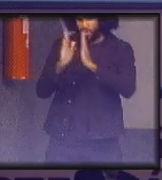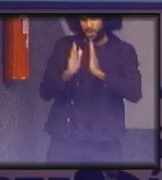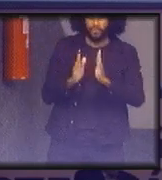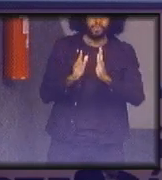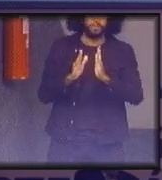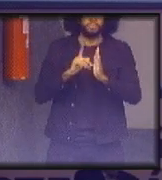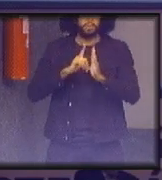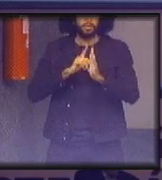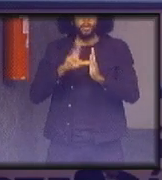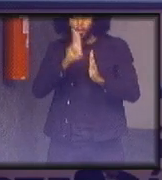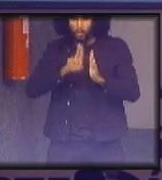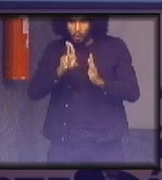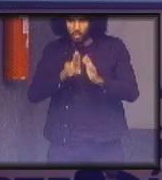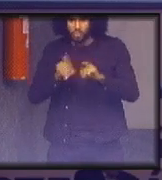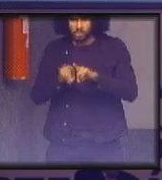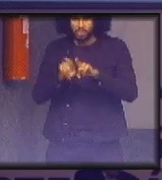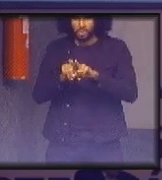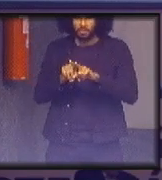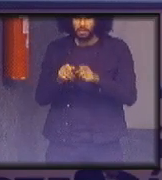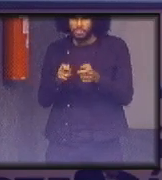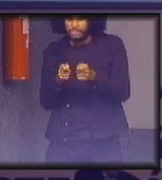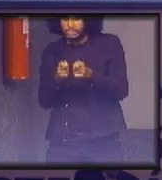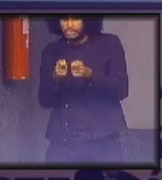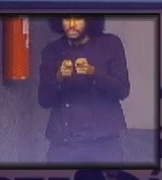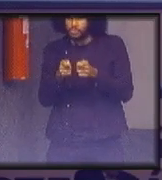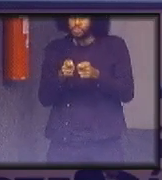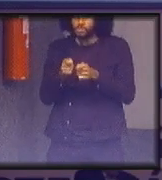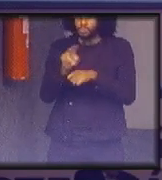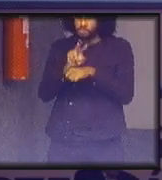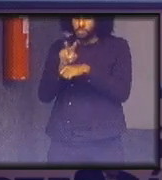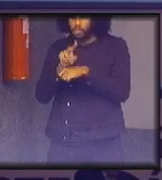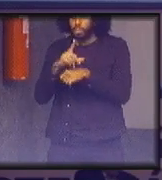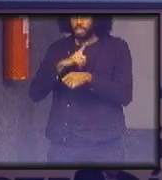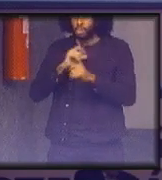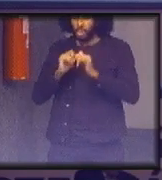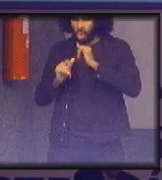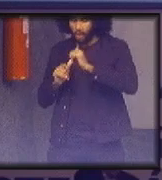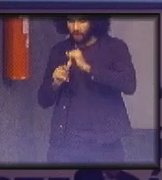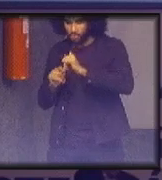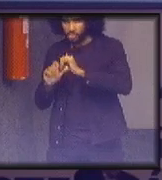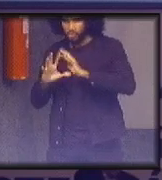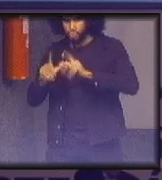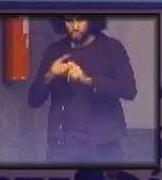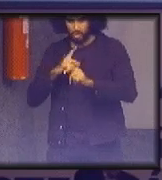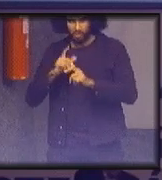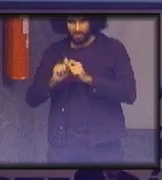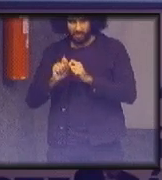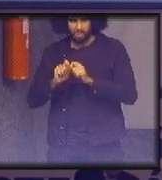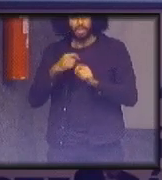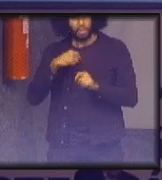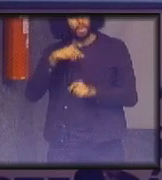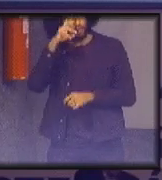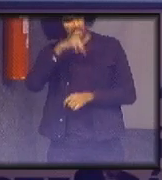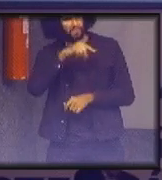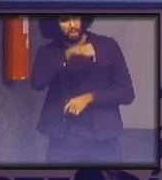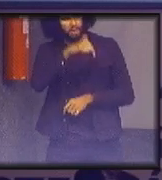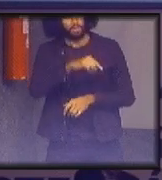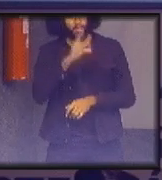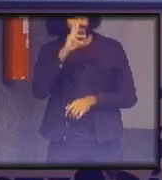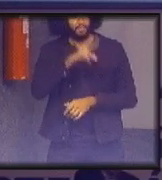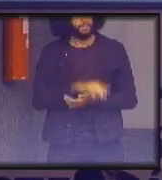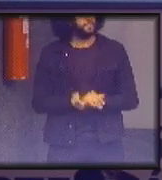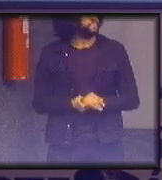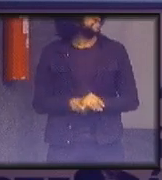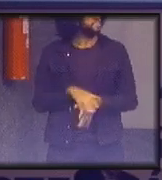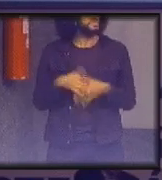desenvolvimento e monitoramento a hora que eu entro nos dados dos resultados daquilo que eu fiz e eu vi muito bem isso daqui qual